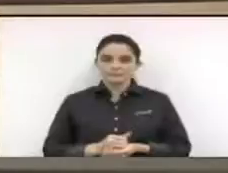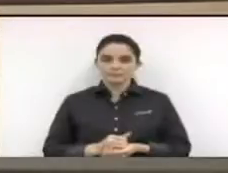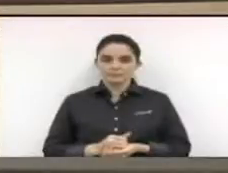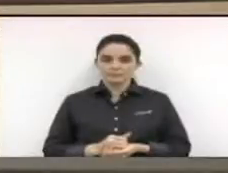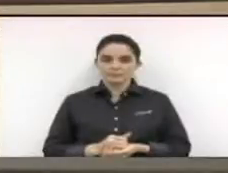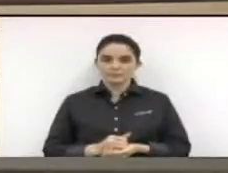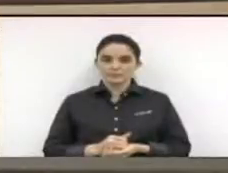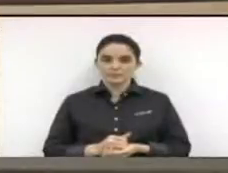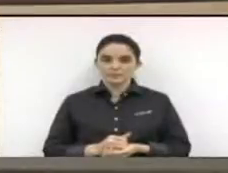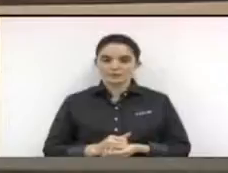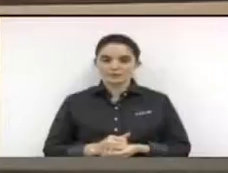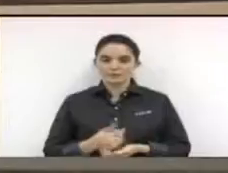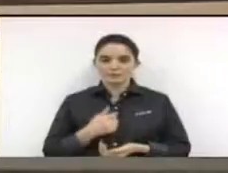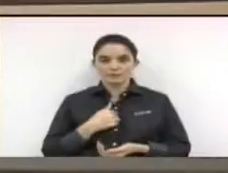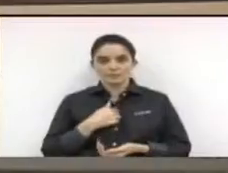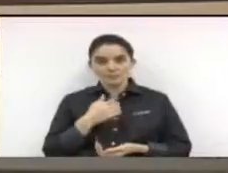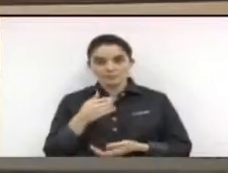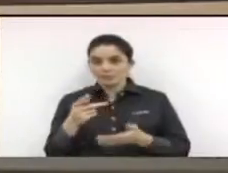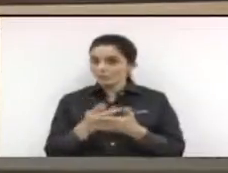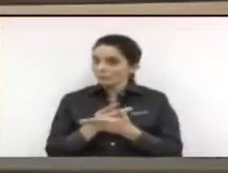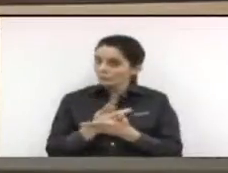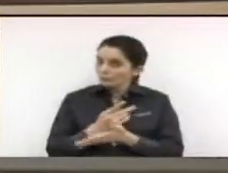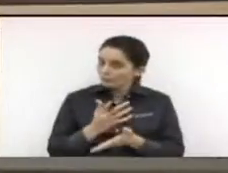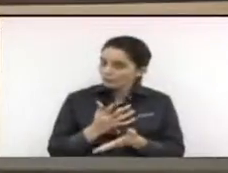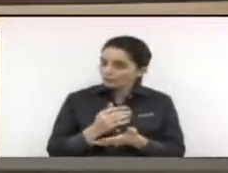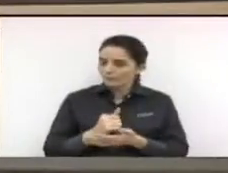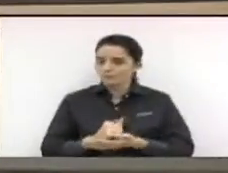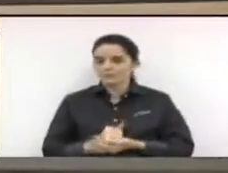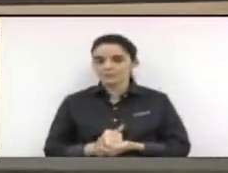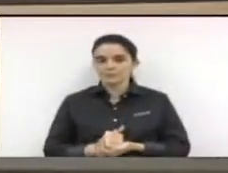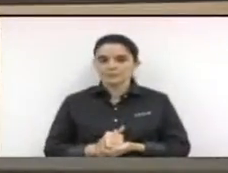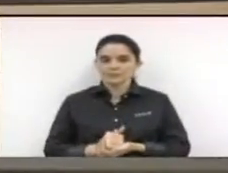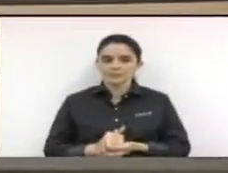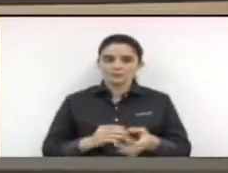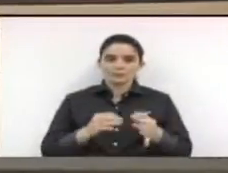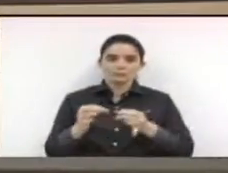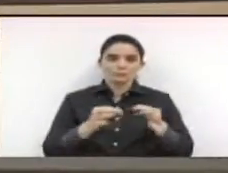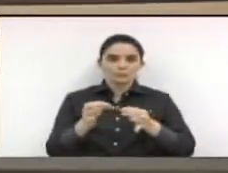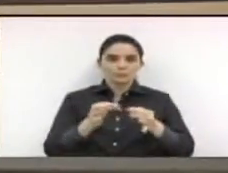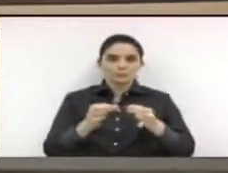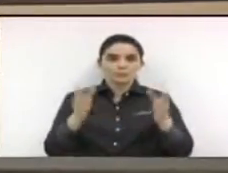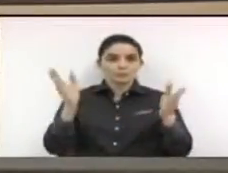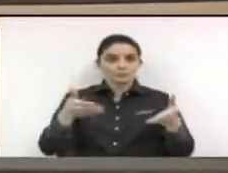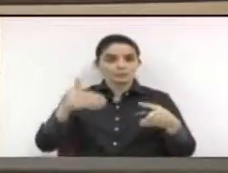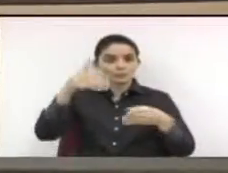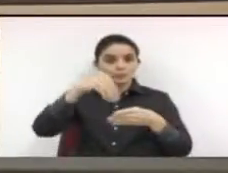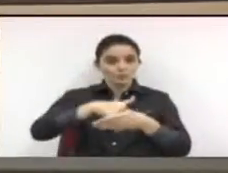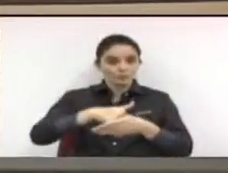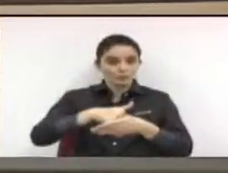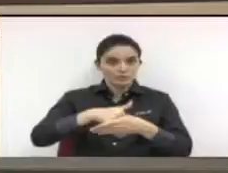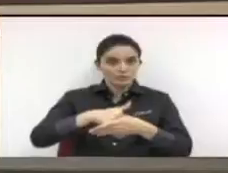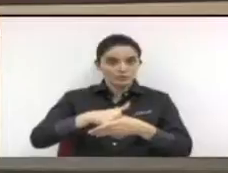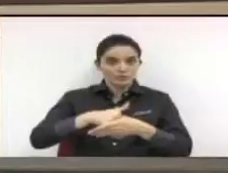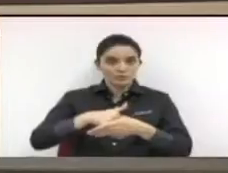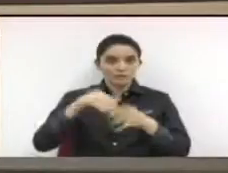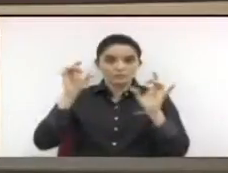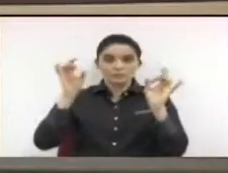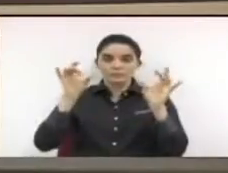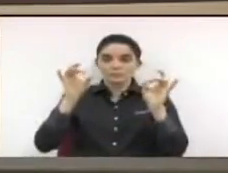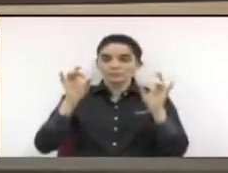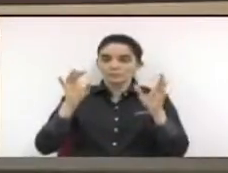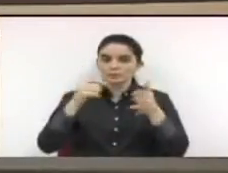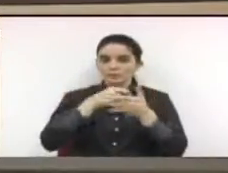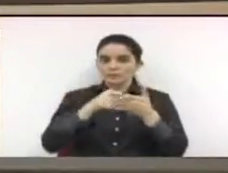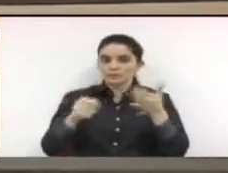um equívoco da parte desta presidência, lembrando que esse projeto foi votado em urgência especial. Então, a